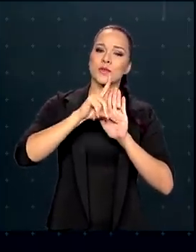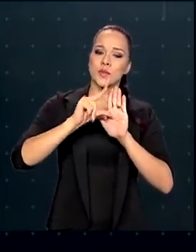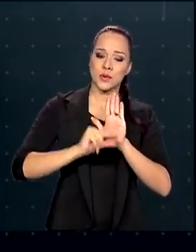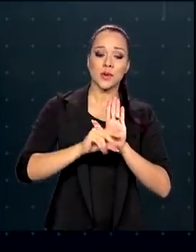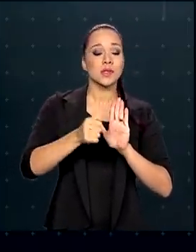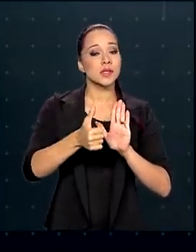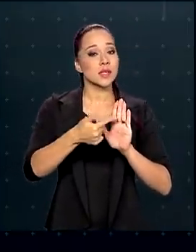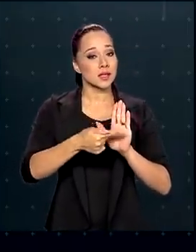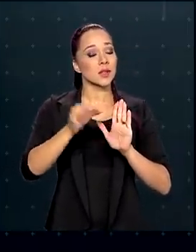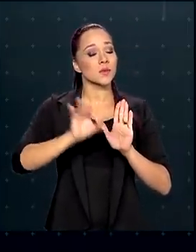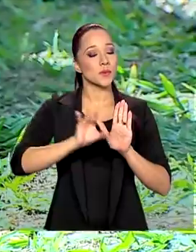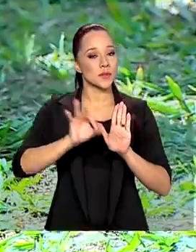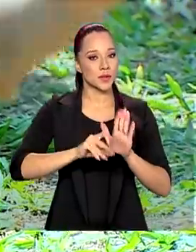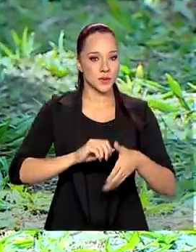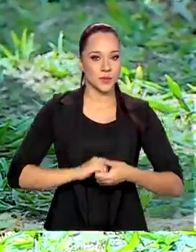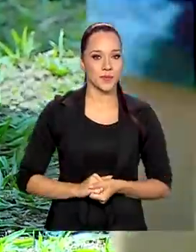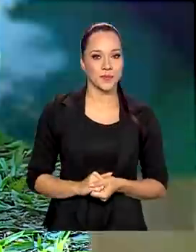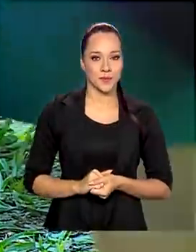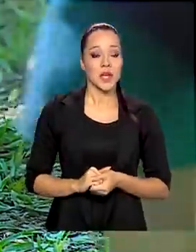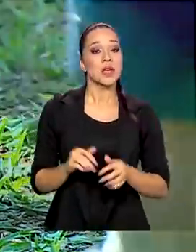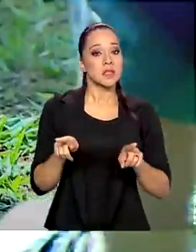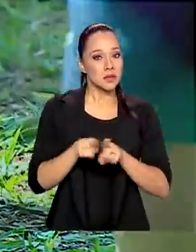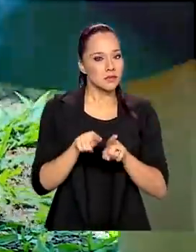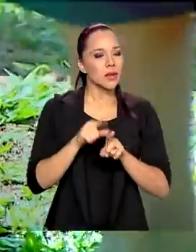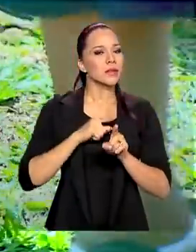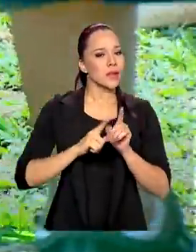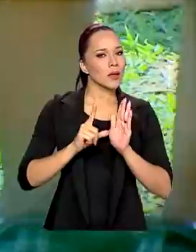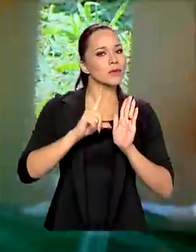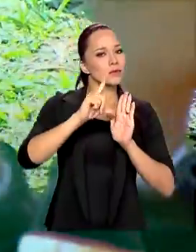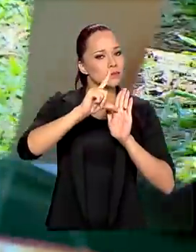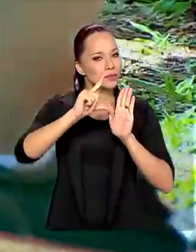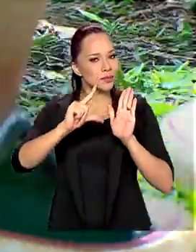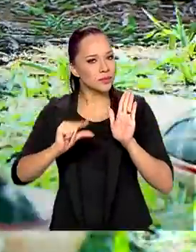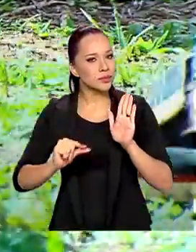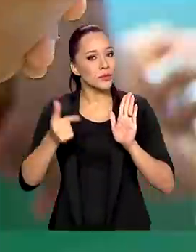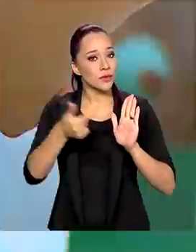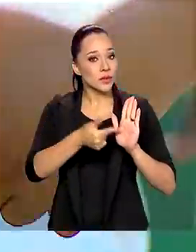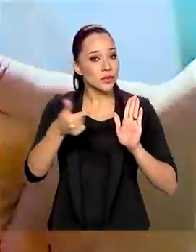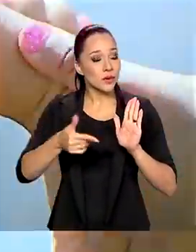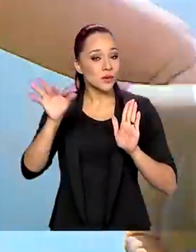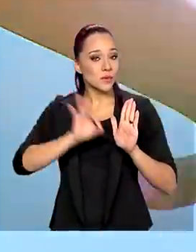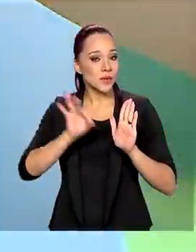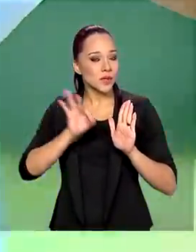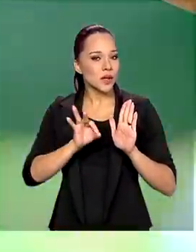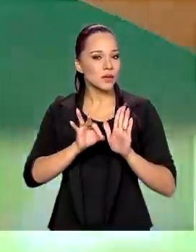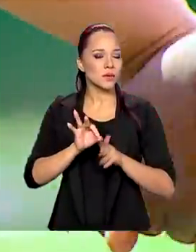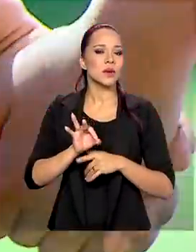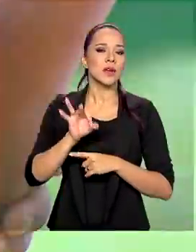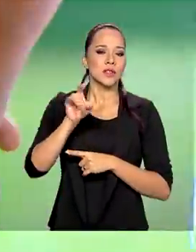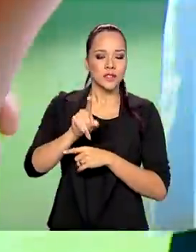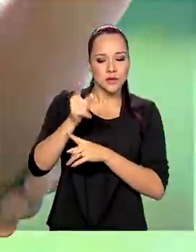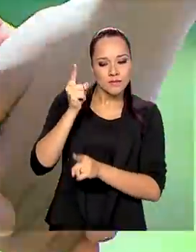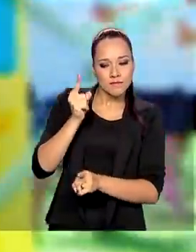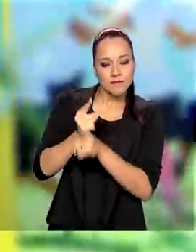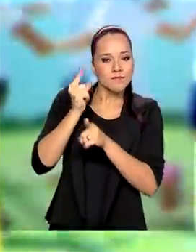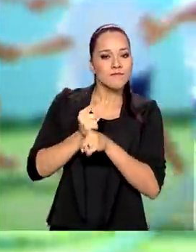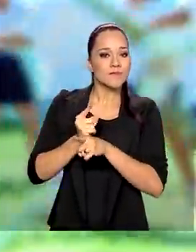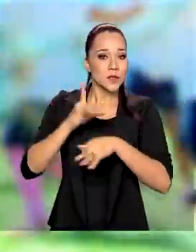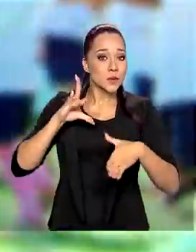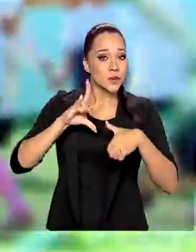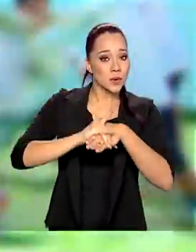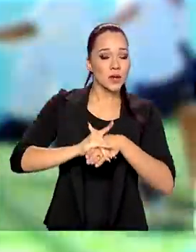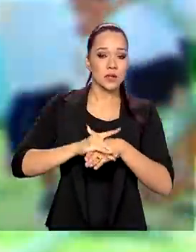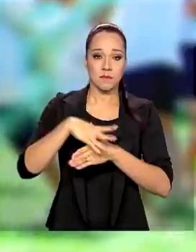de 17%. Houve ainda queda de 22% na taxa de detecção de HIV